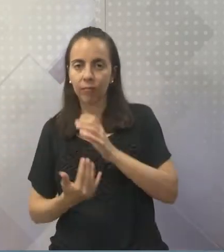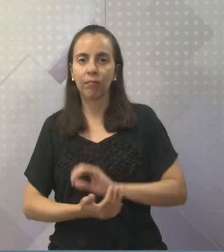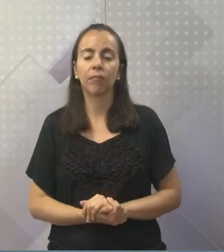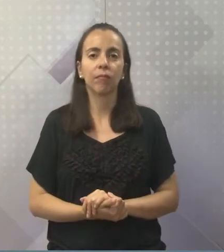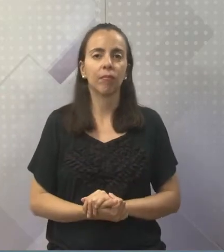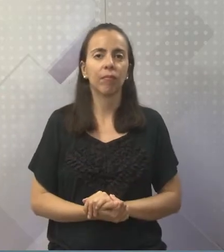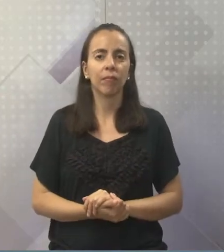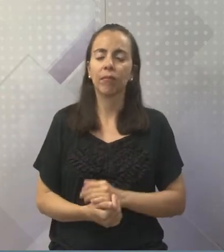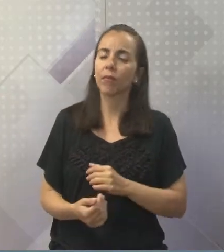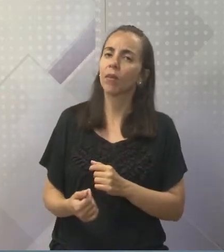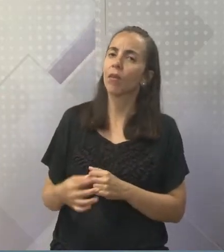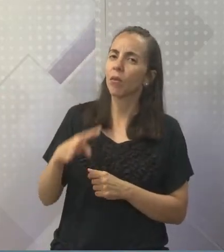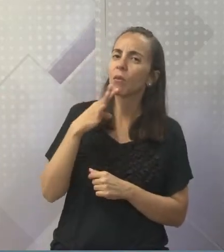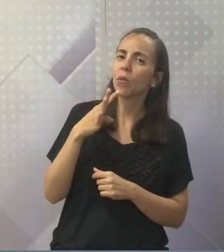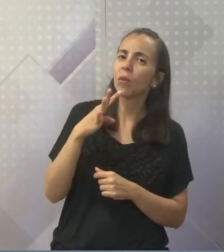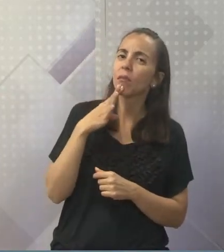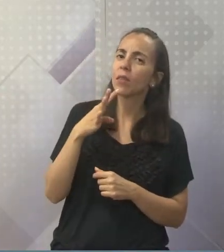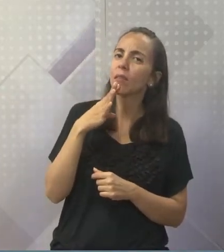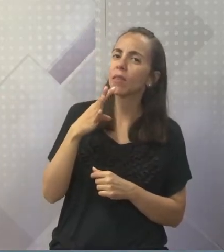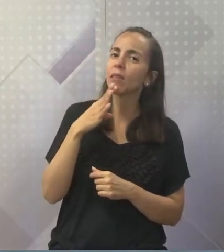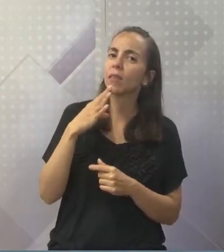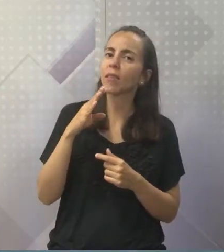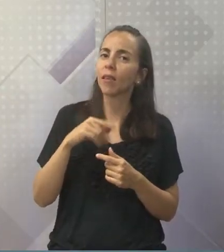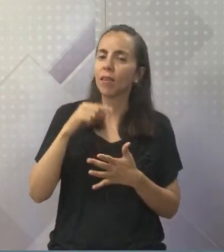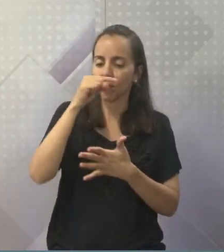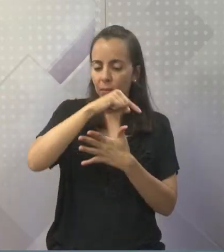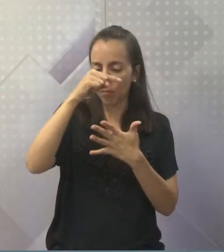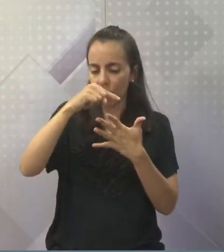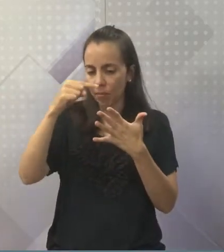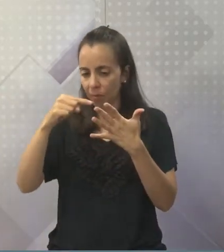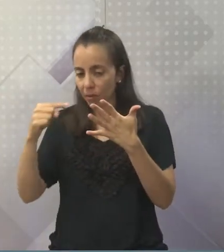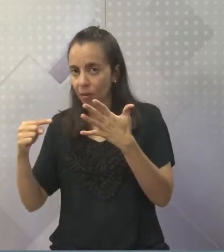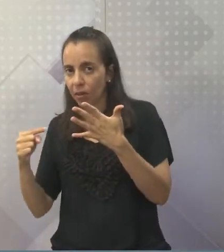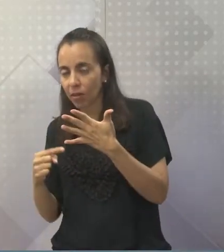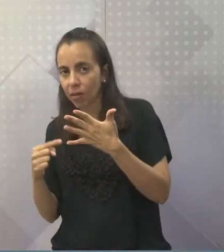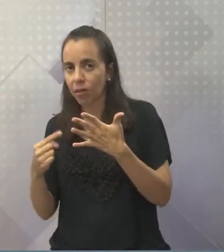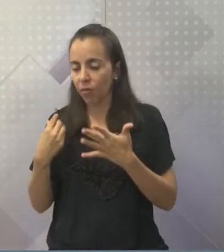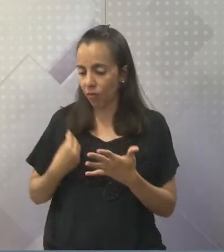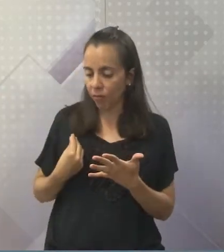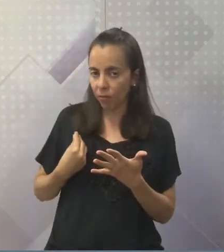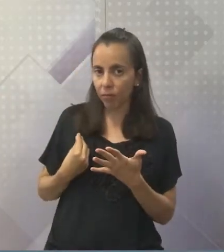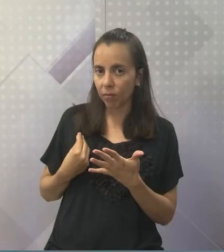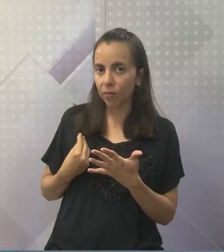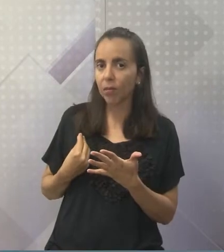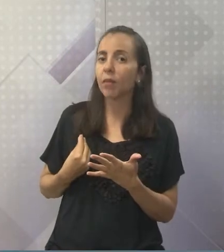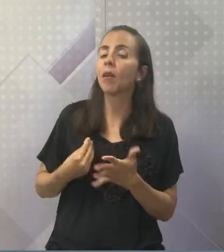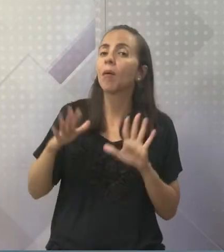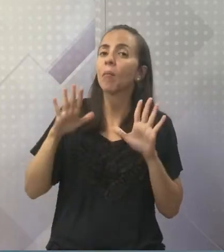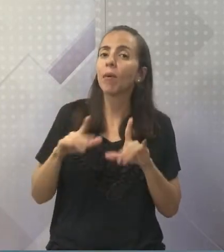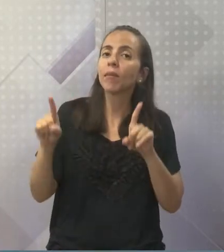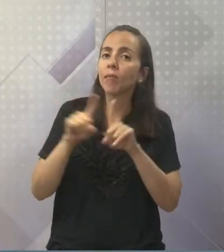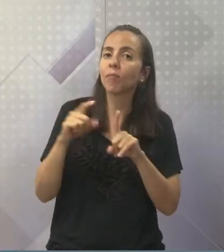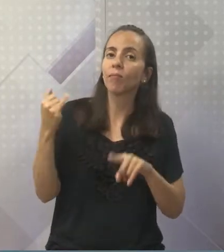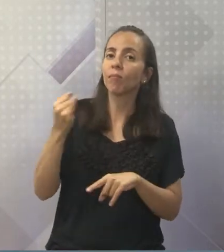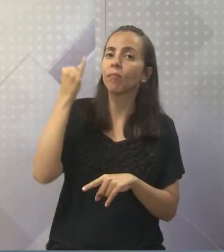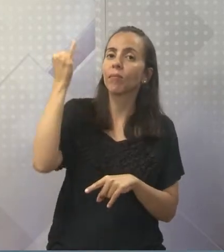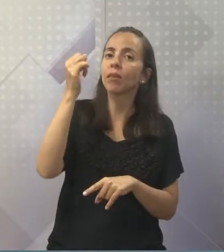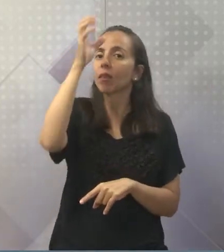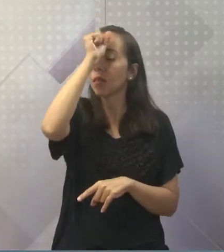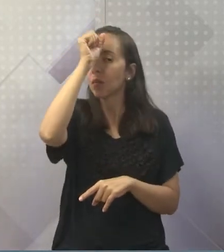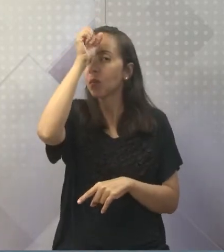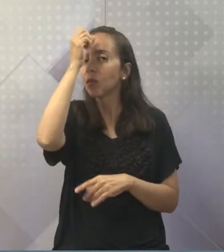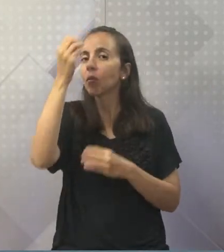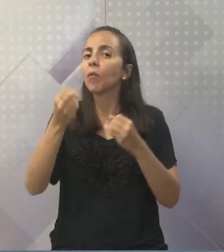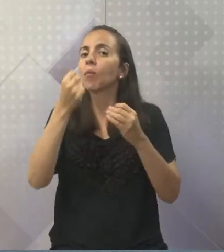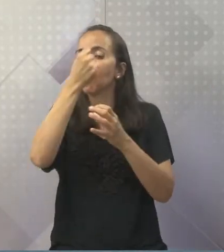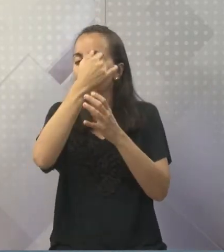a gente saber a biodiversidade e a gente não aprender um pouquinho sobre classificar.